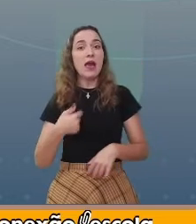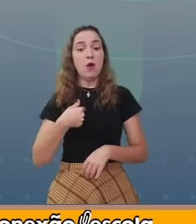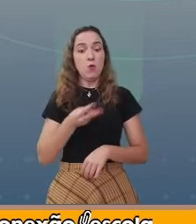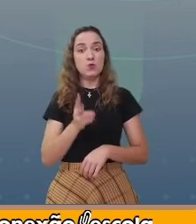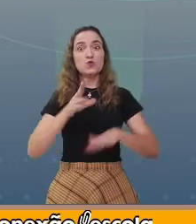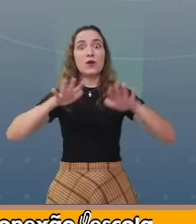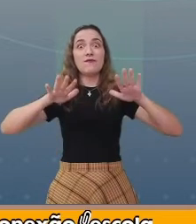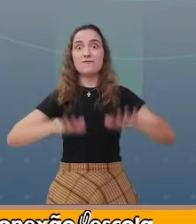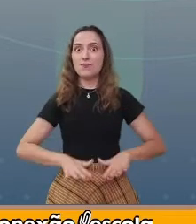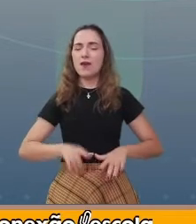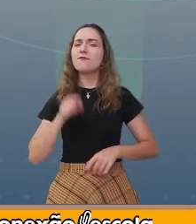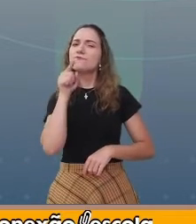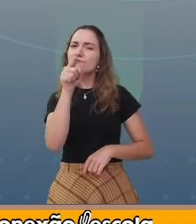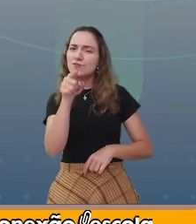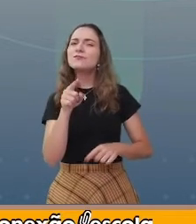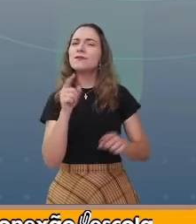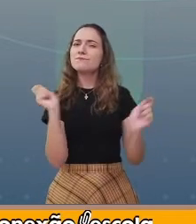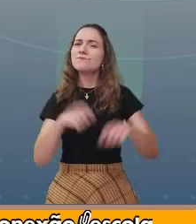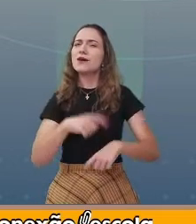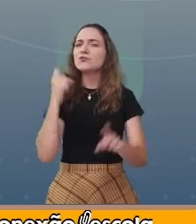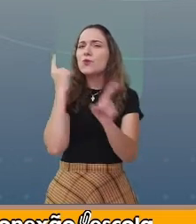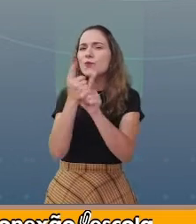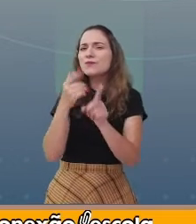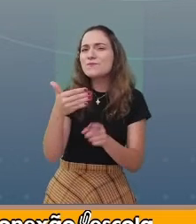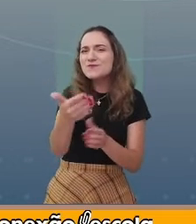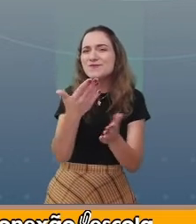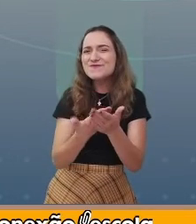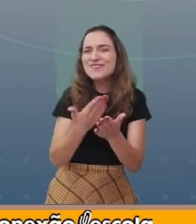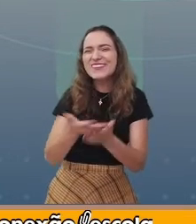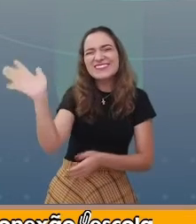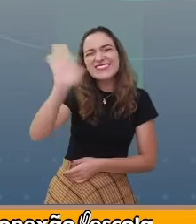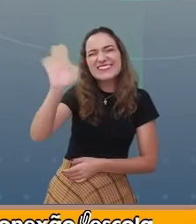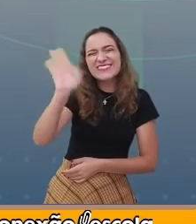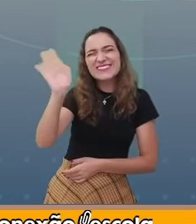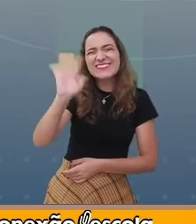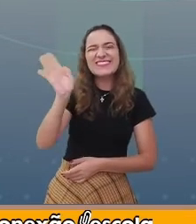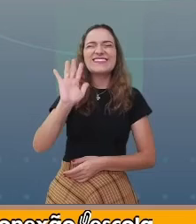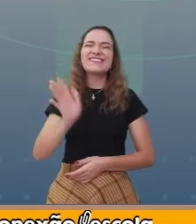vou ficando por aqui. Até a próxima. Tchau, tchau.